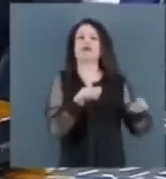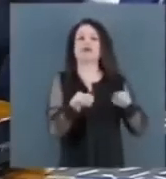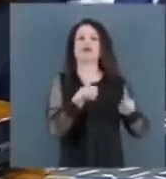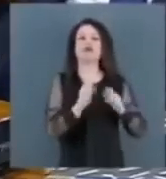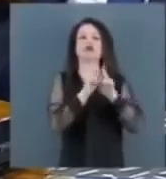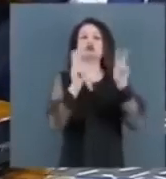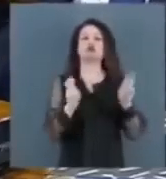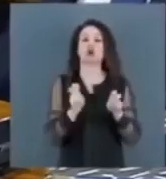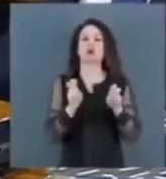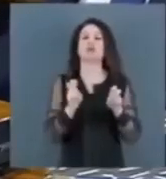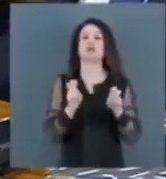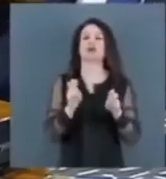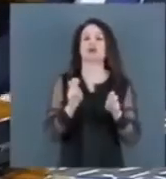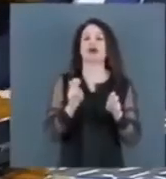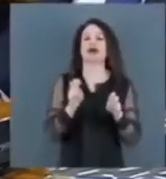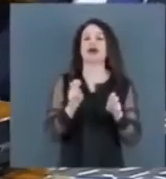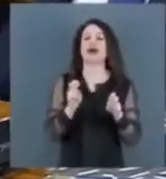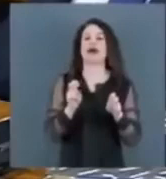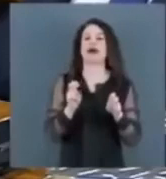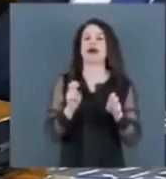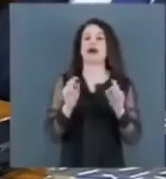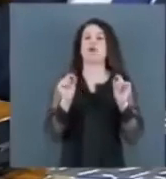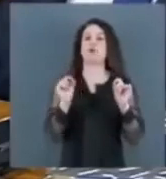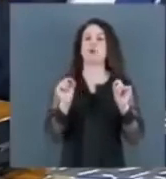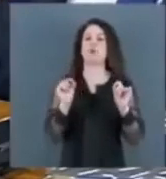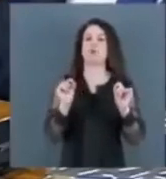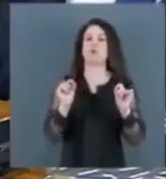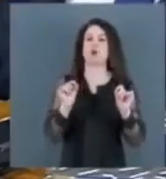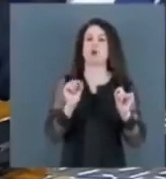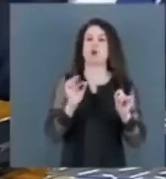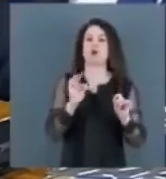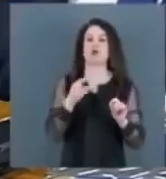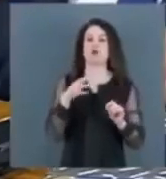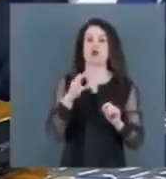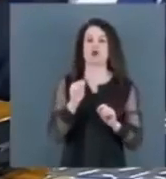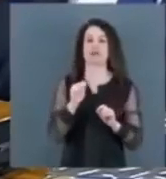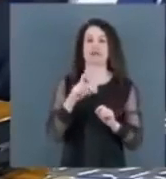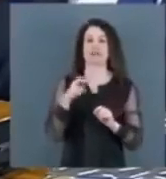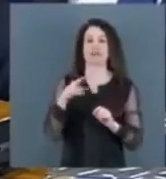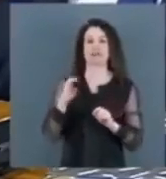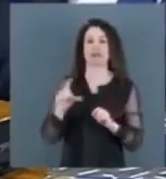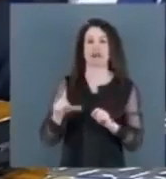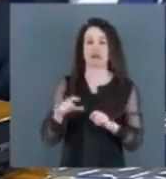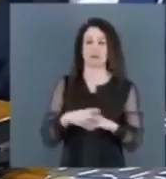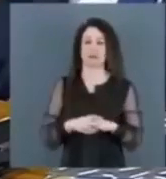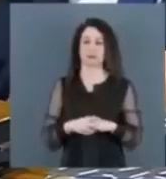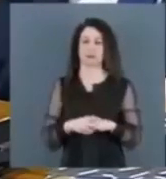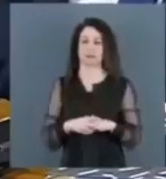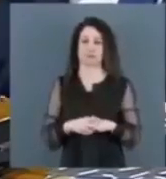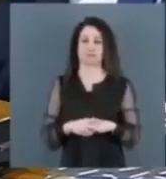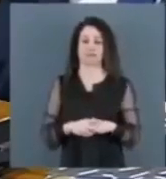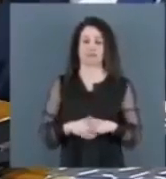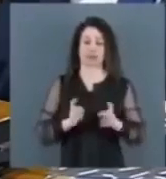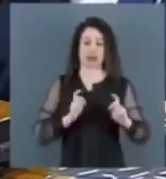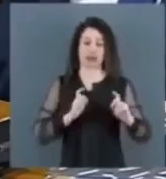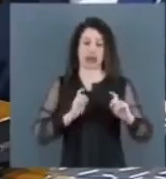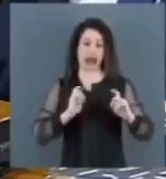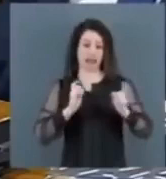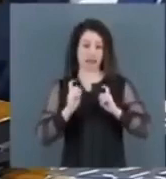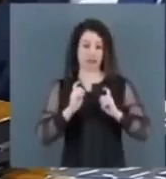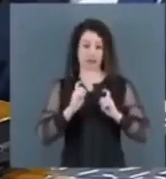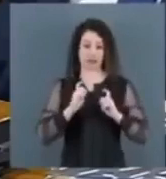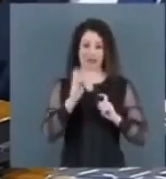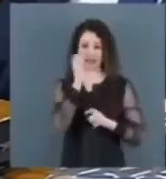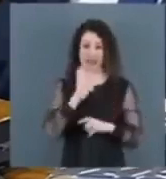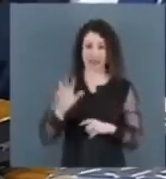E aqui, no artigo 4, fala o seguinte. O ministro da Justiça exercerá a supervisão dos órgãos da administração federal, direta e indireta,